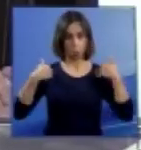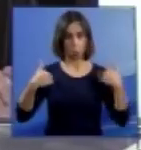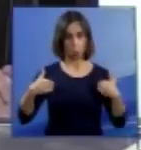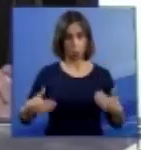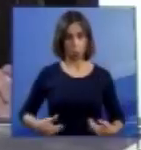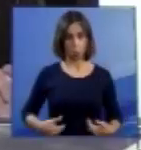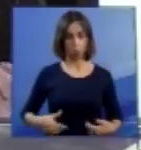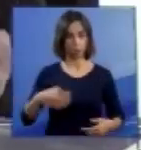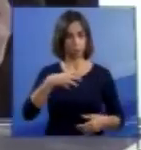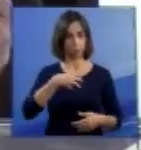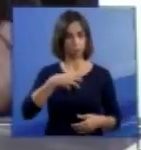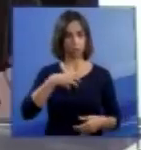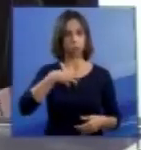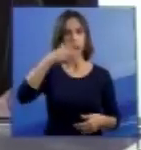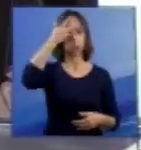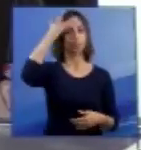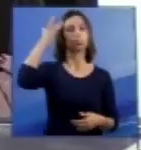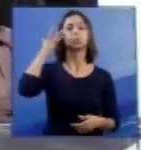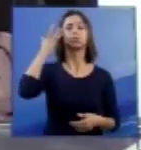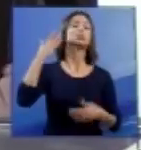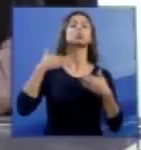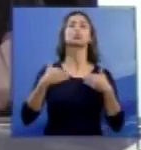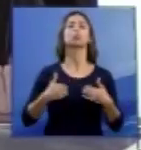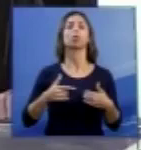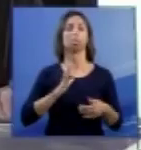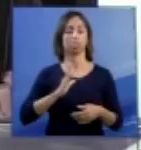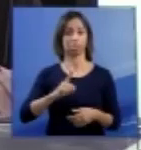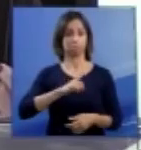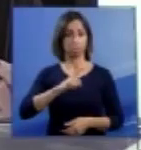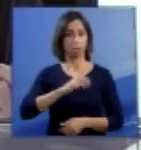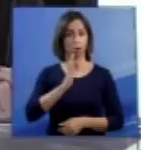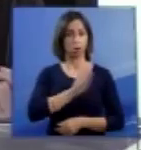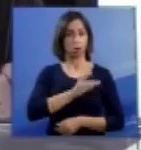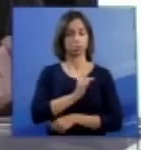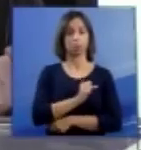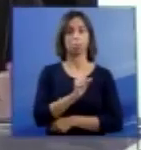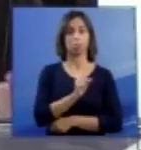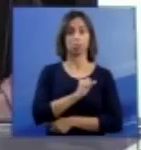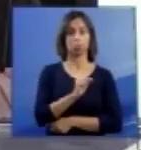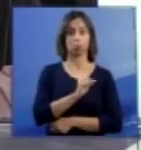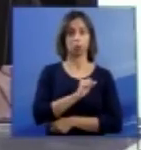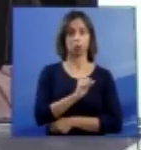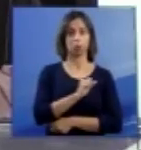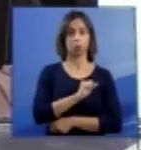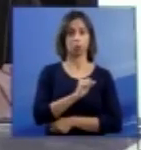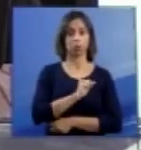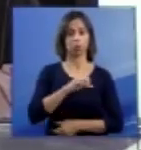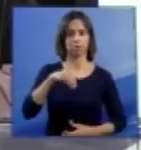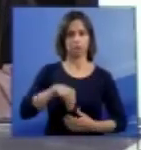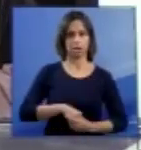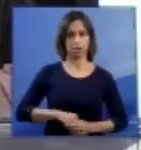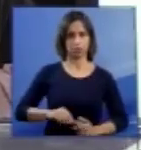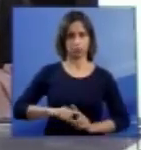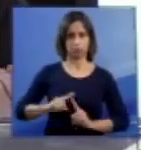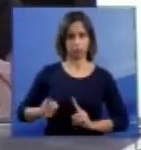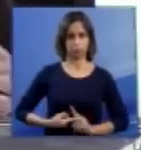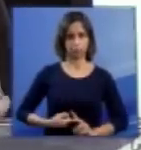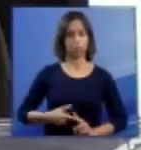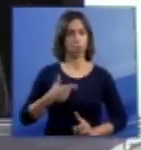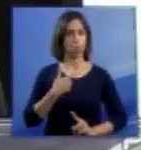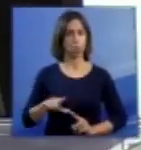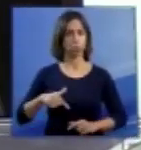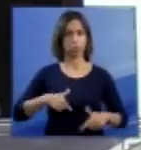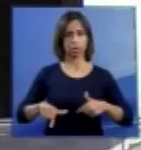formas humanas, quando existe batimento cardíaco desse feto dentro do claustro materno e outras funções viscerais,